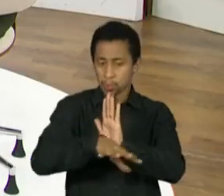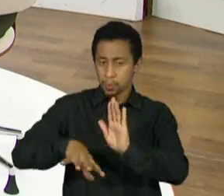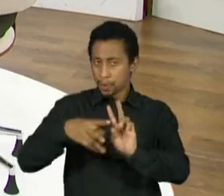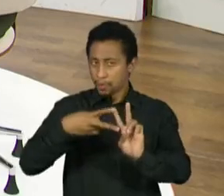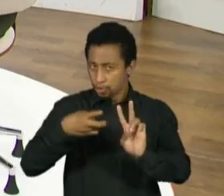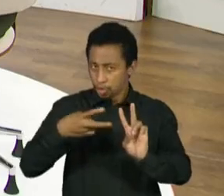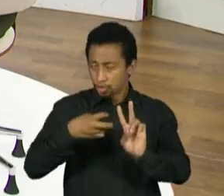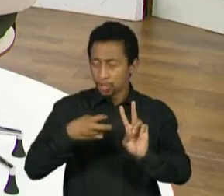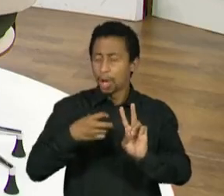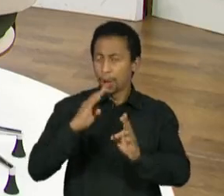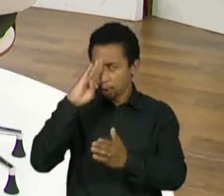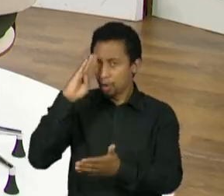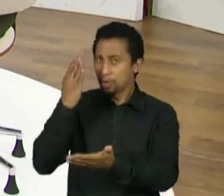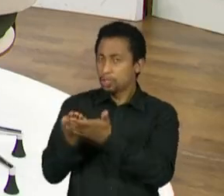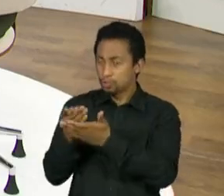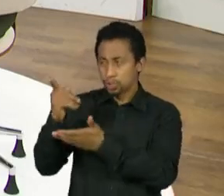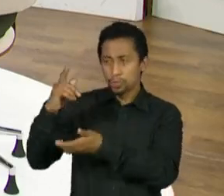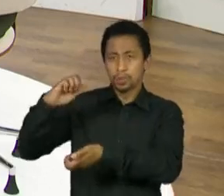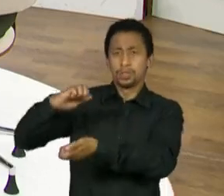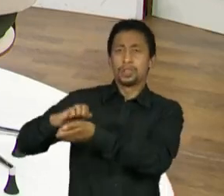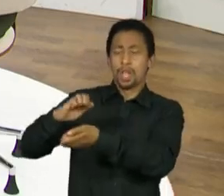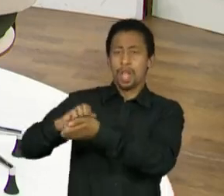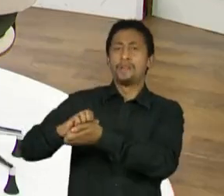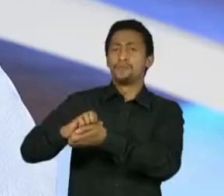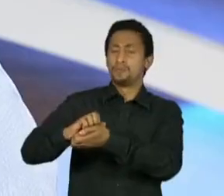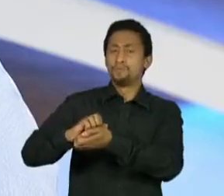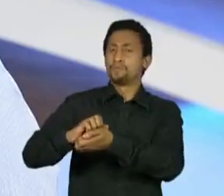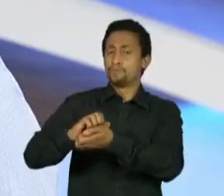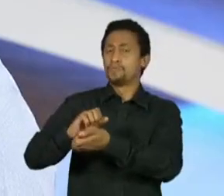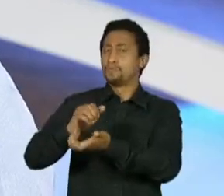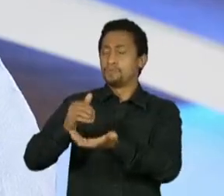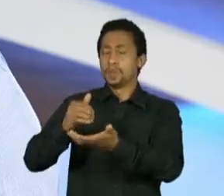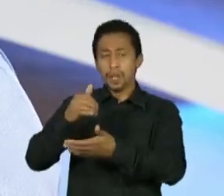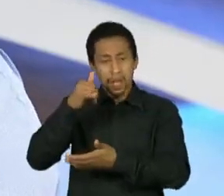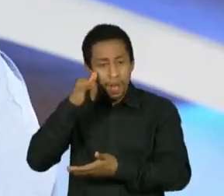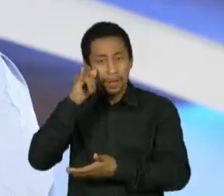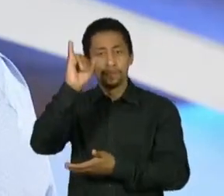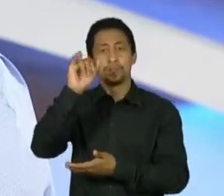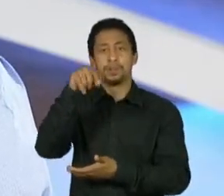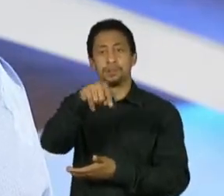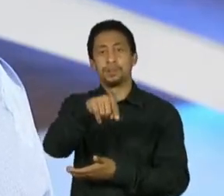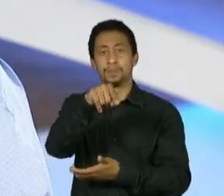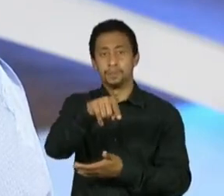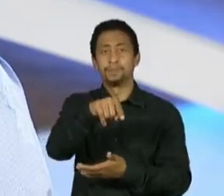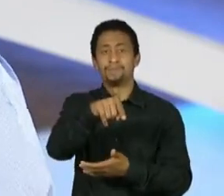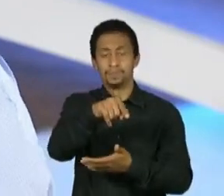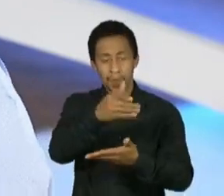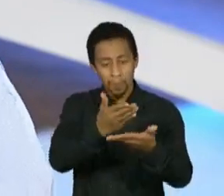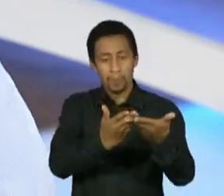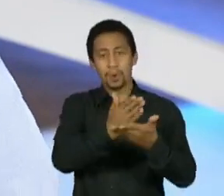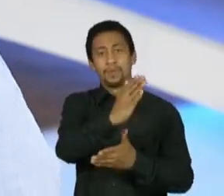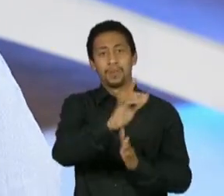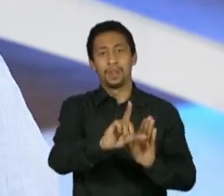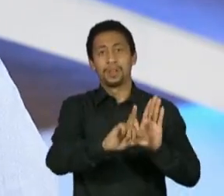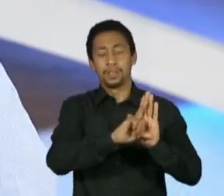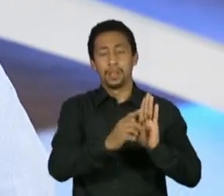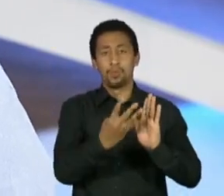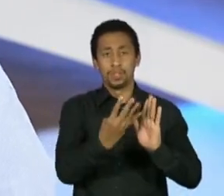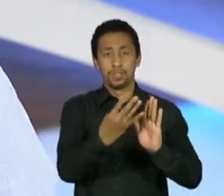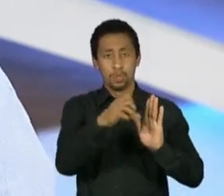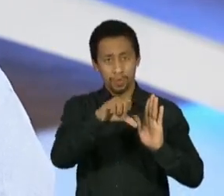isso dentro do Supremo Tribunal Federal, através dos ministros dos Supremos.